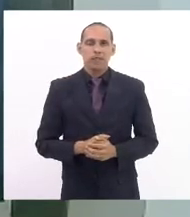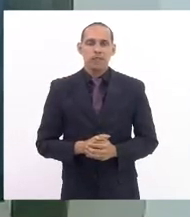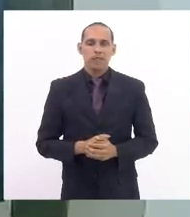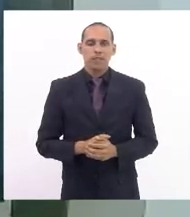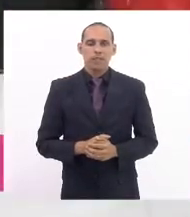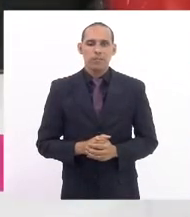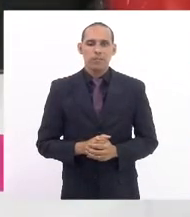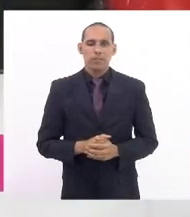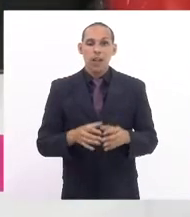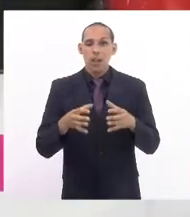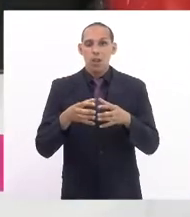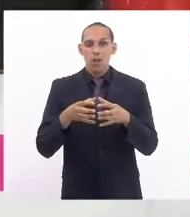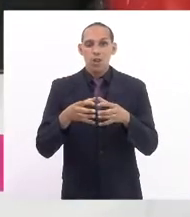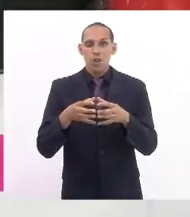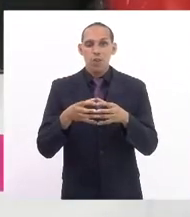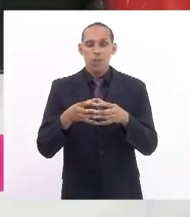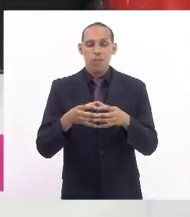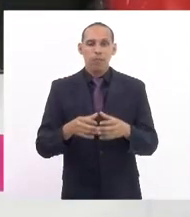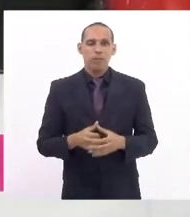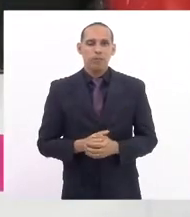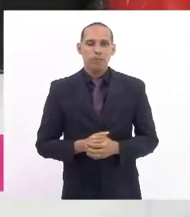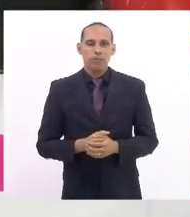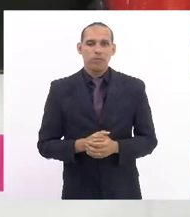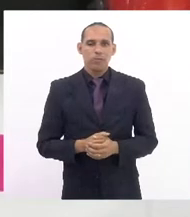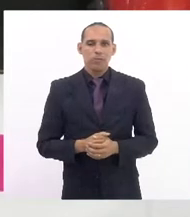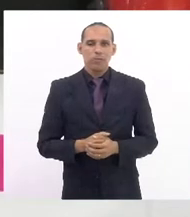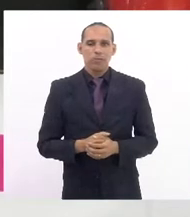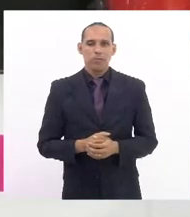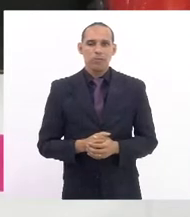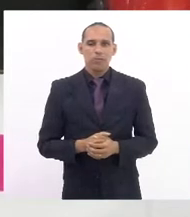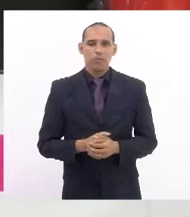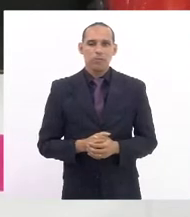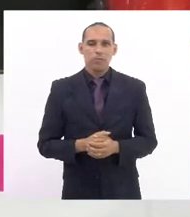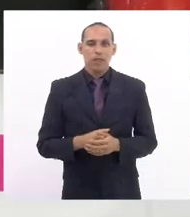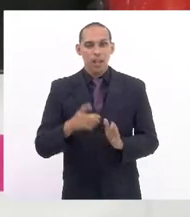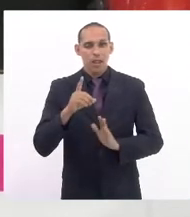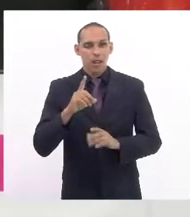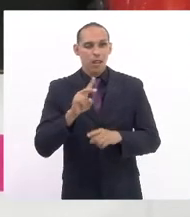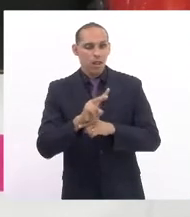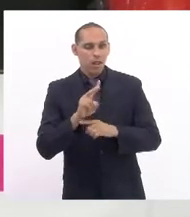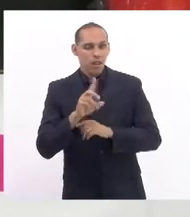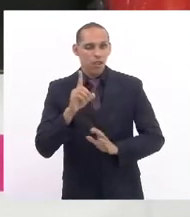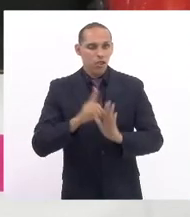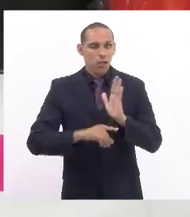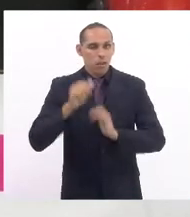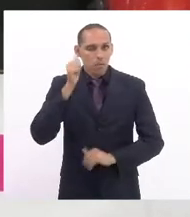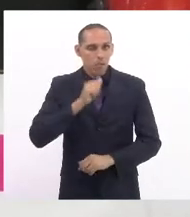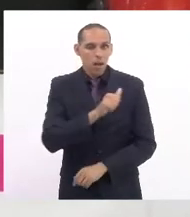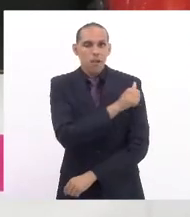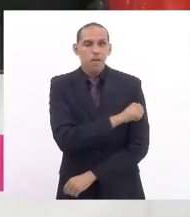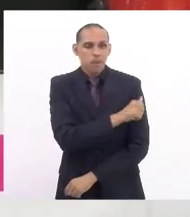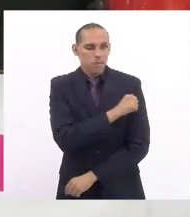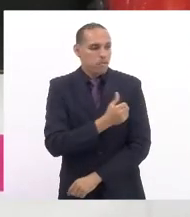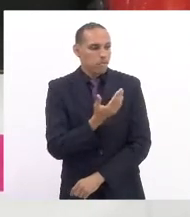Pela comissão, pela comissão de defesa dos direitos da mulher, deputada enfermeira Regiane.